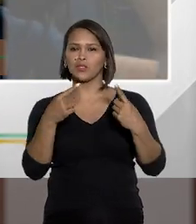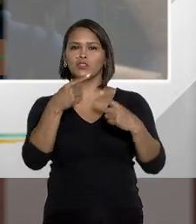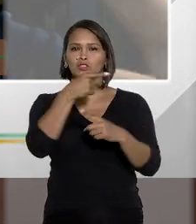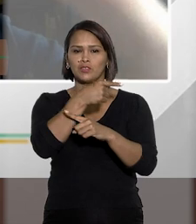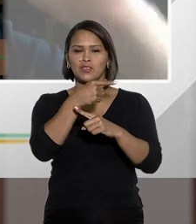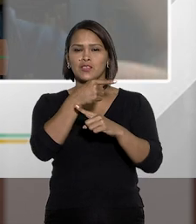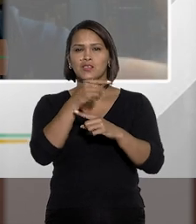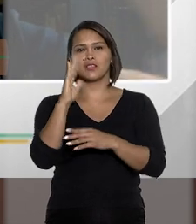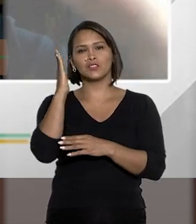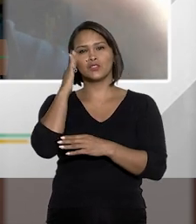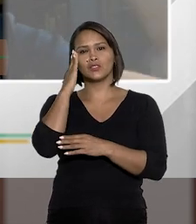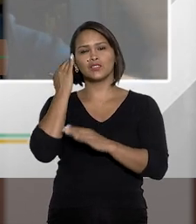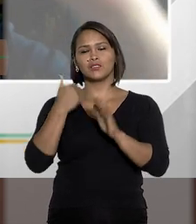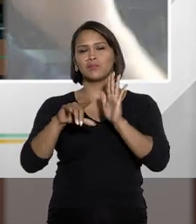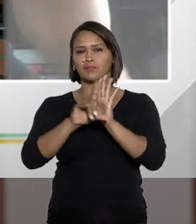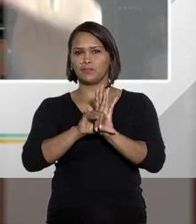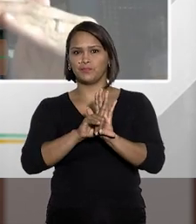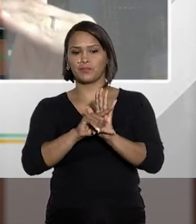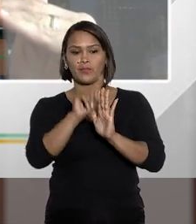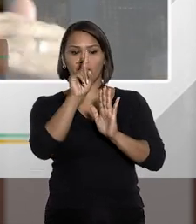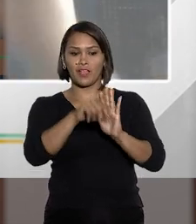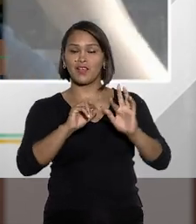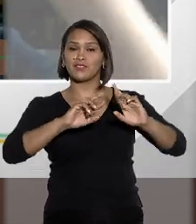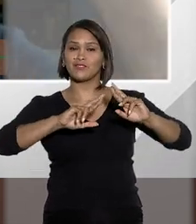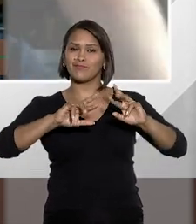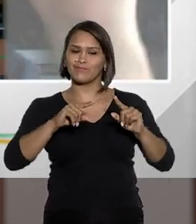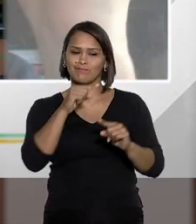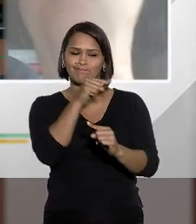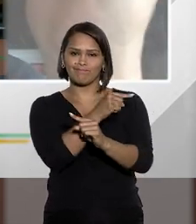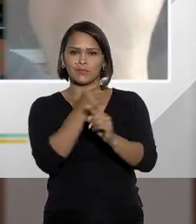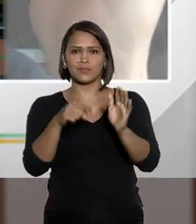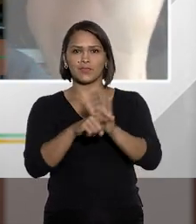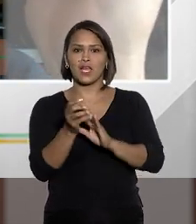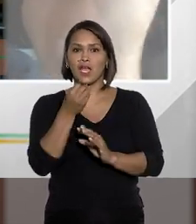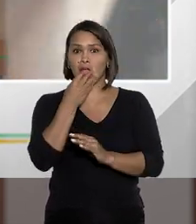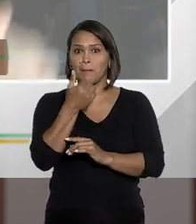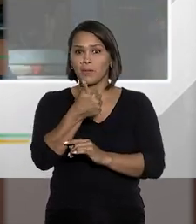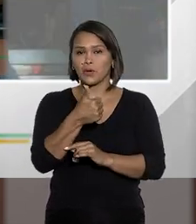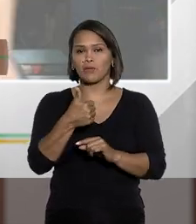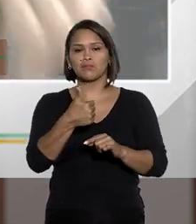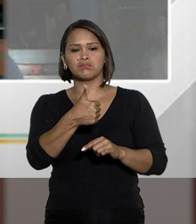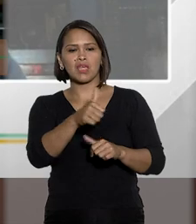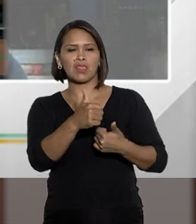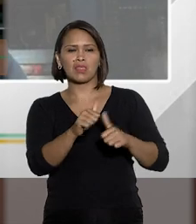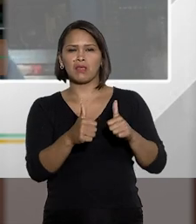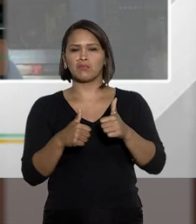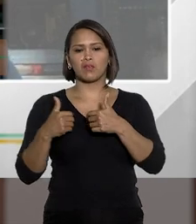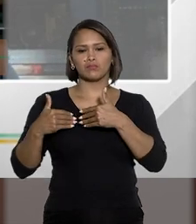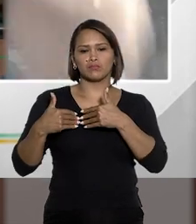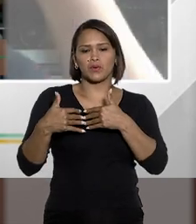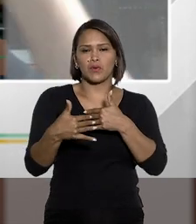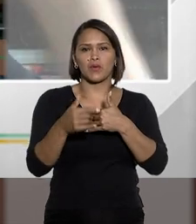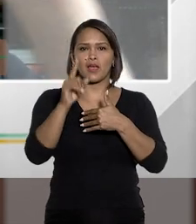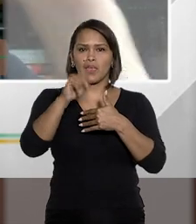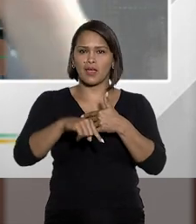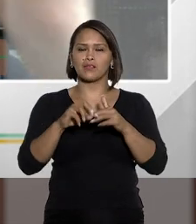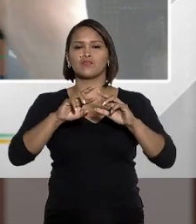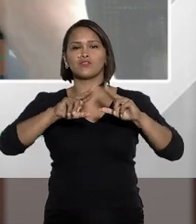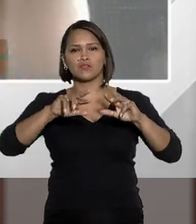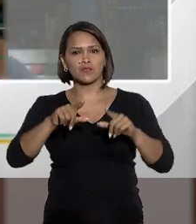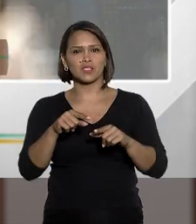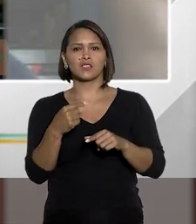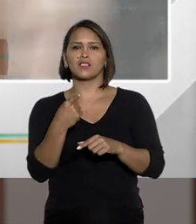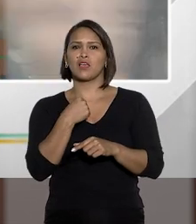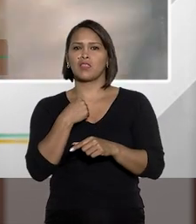divergência na interpretação da lei. Essa divergência é saudável, não tem que gerar sequelas. Esta